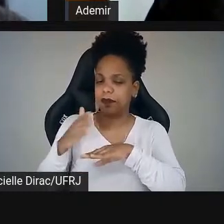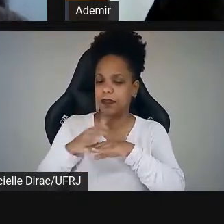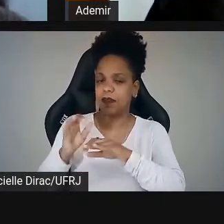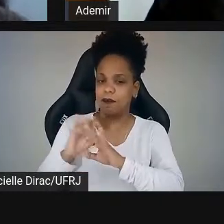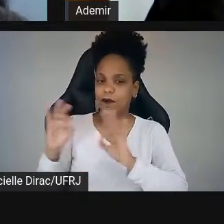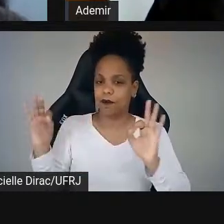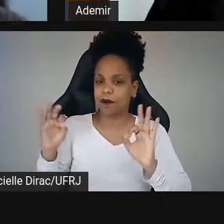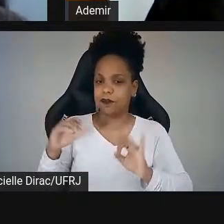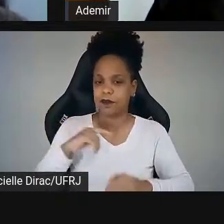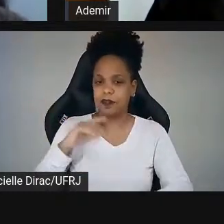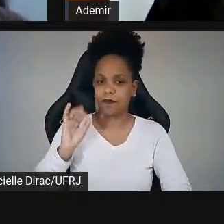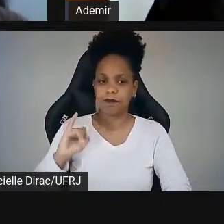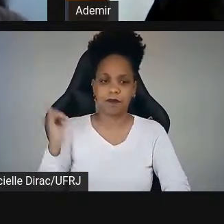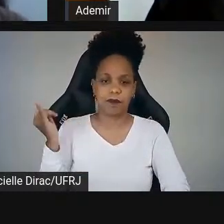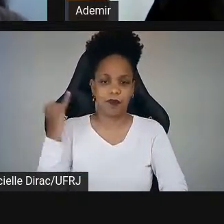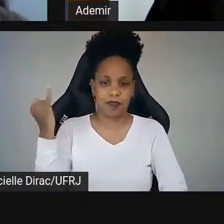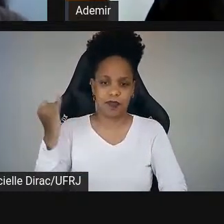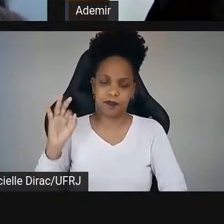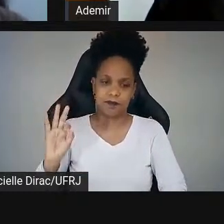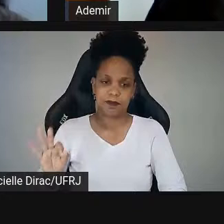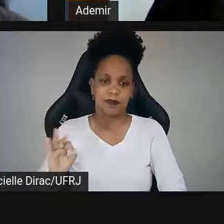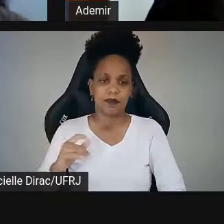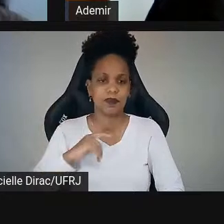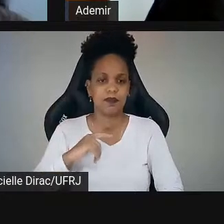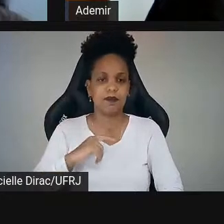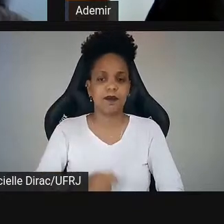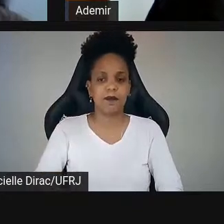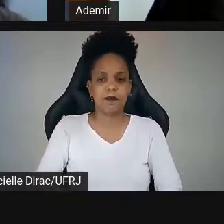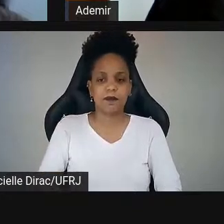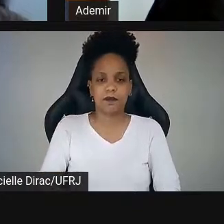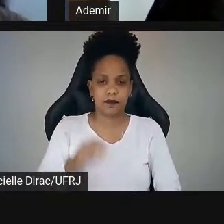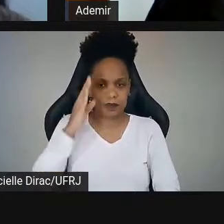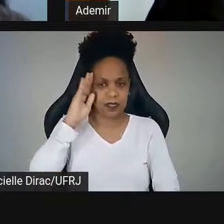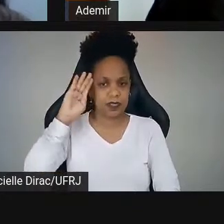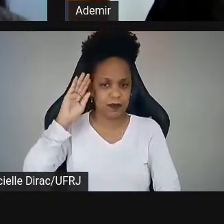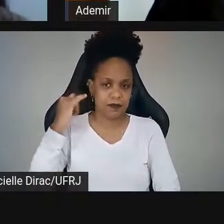parte bem importante e presente na vida de um acadêmico.